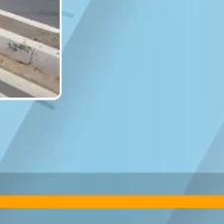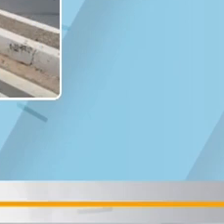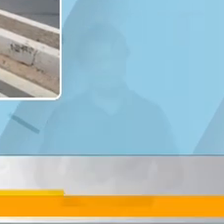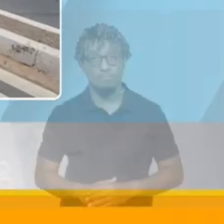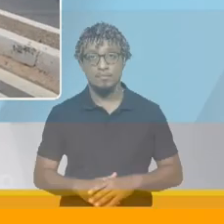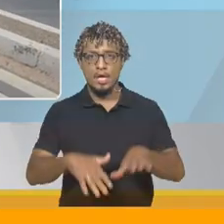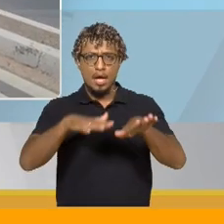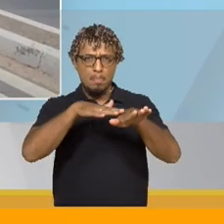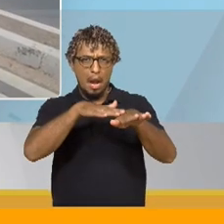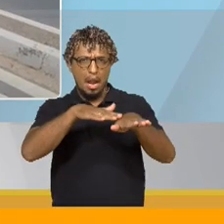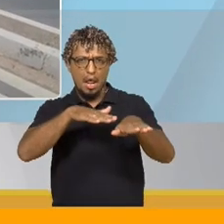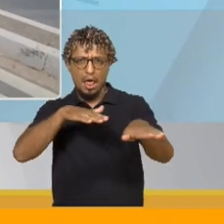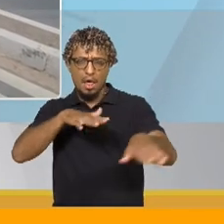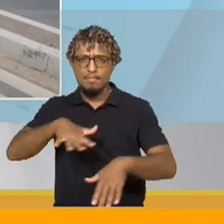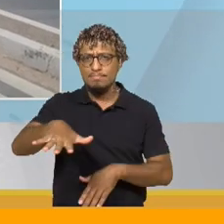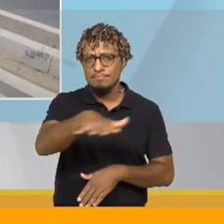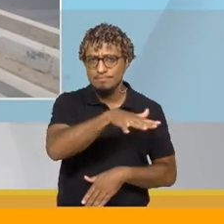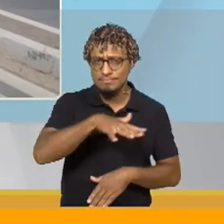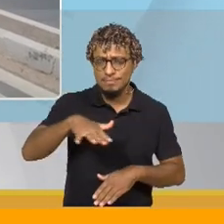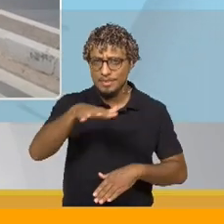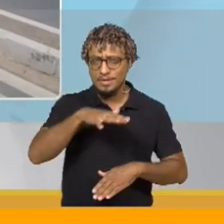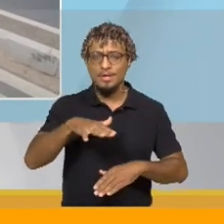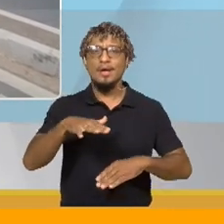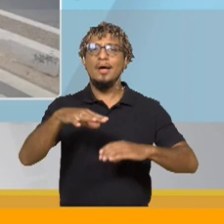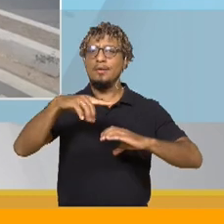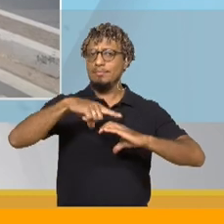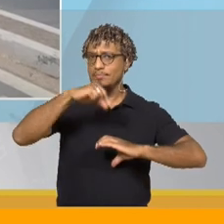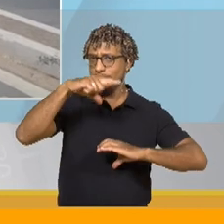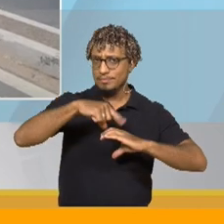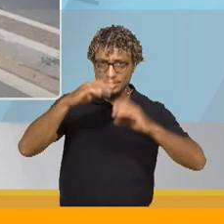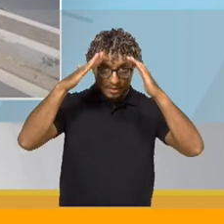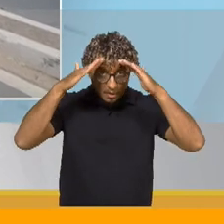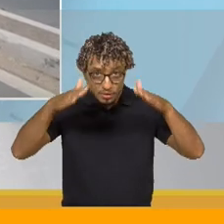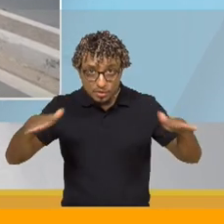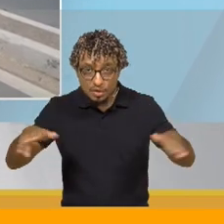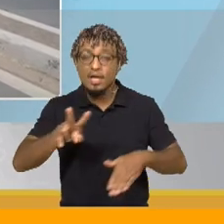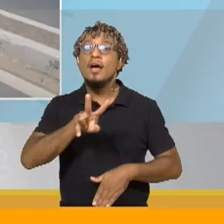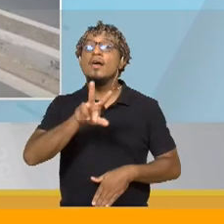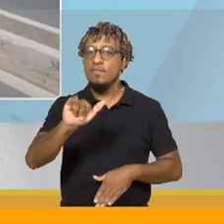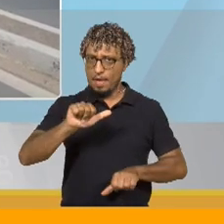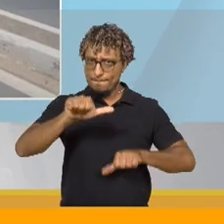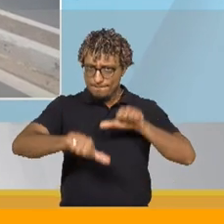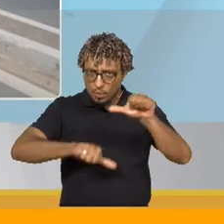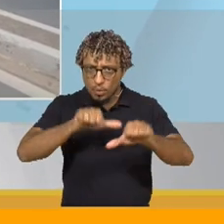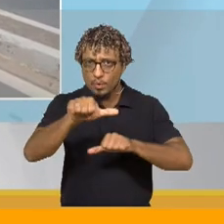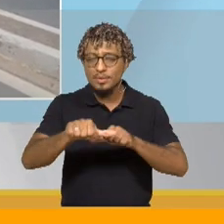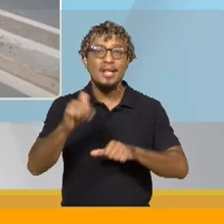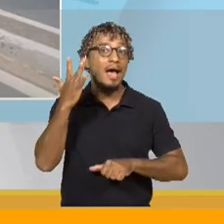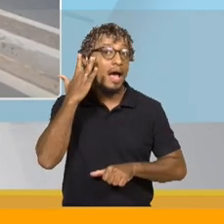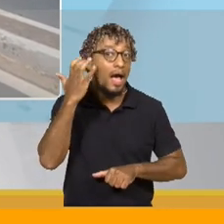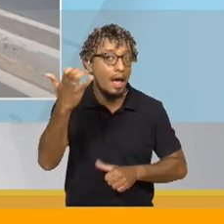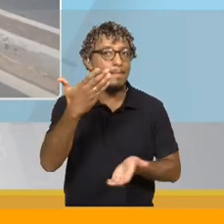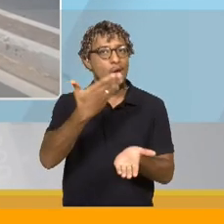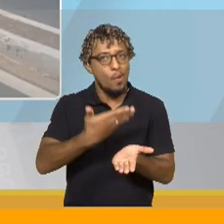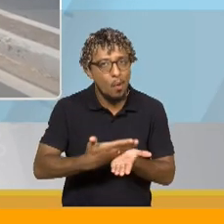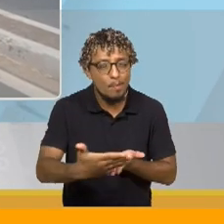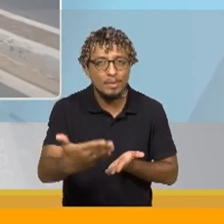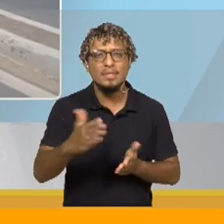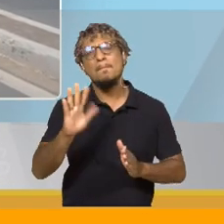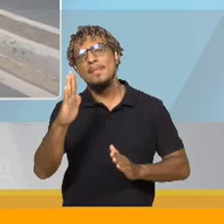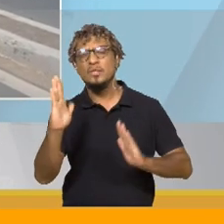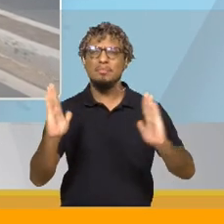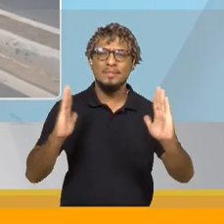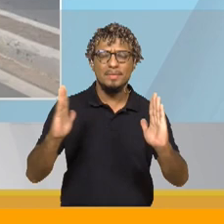O trânsito nas proximidades do Terminal de Integração do São Cristóvão vai ser alterado a partir de amanhã por um período